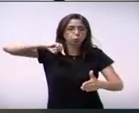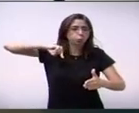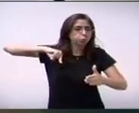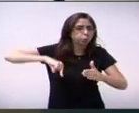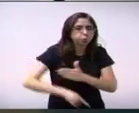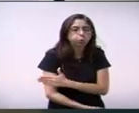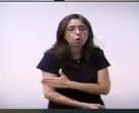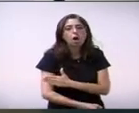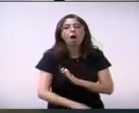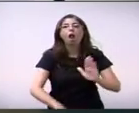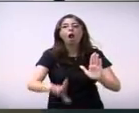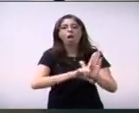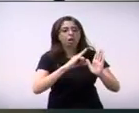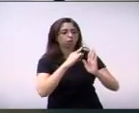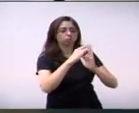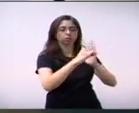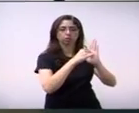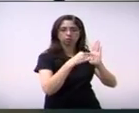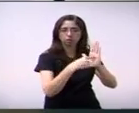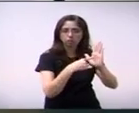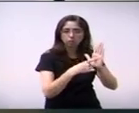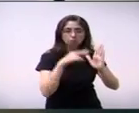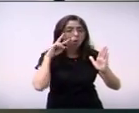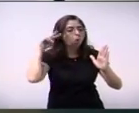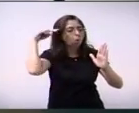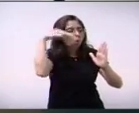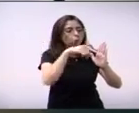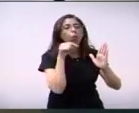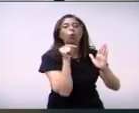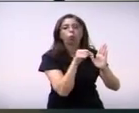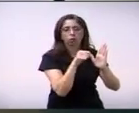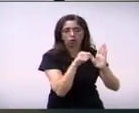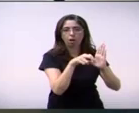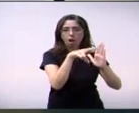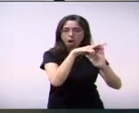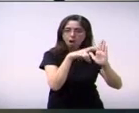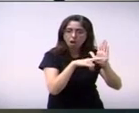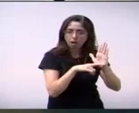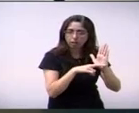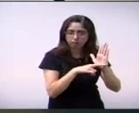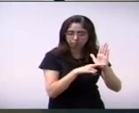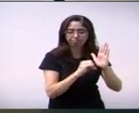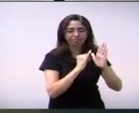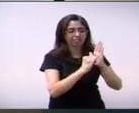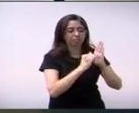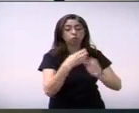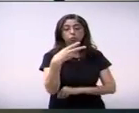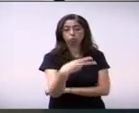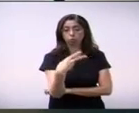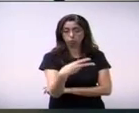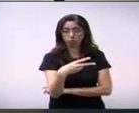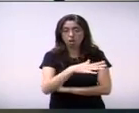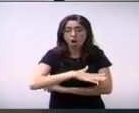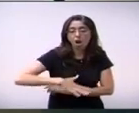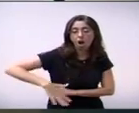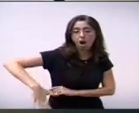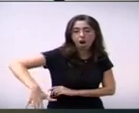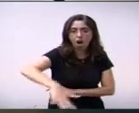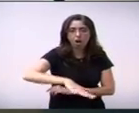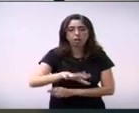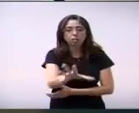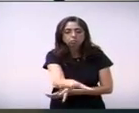lavra serão observadas as seguintes condições, inciso 2, a área de lavra será